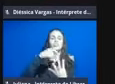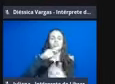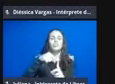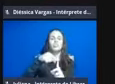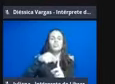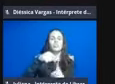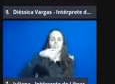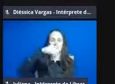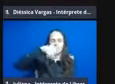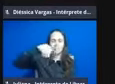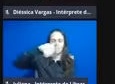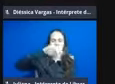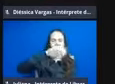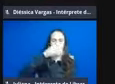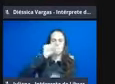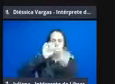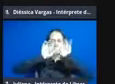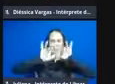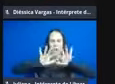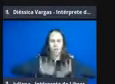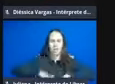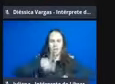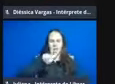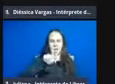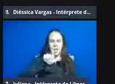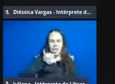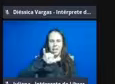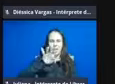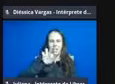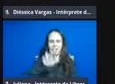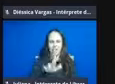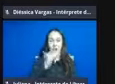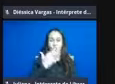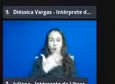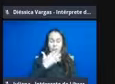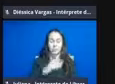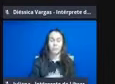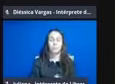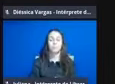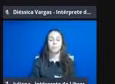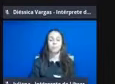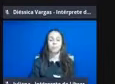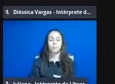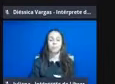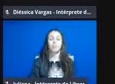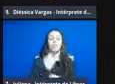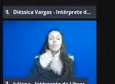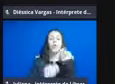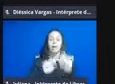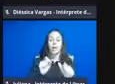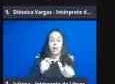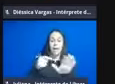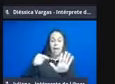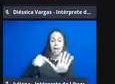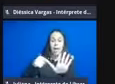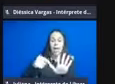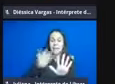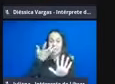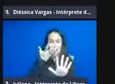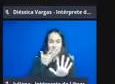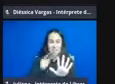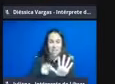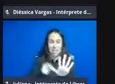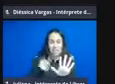Então, era uma cor de glitter para cada flor. E nessa atividade, então, o polinizador, então, a criança caracterizada como